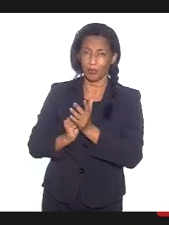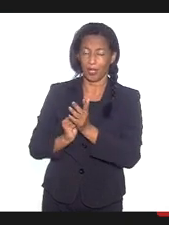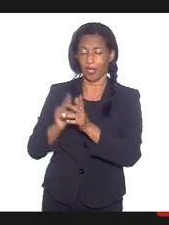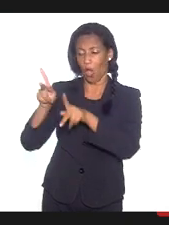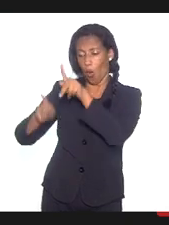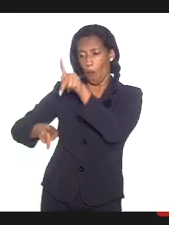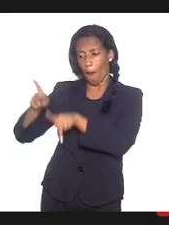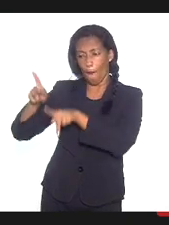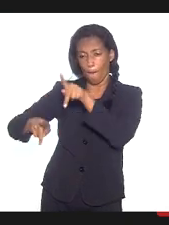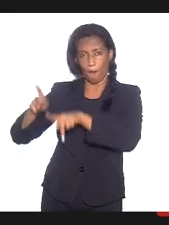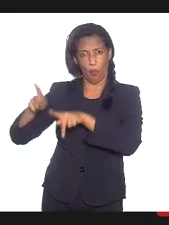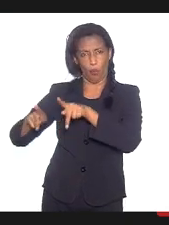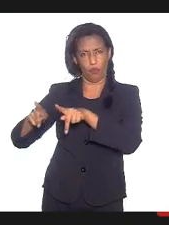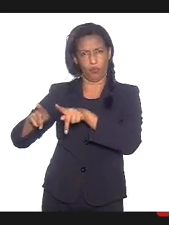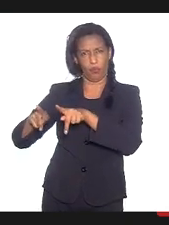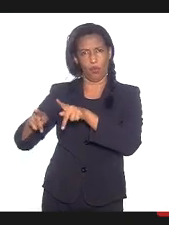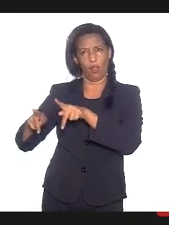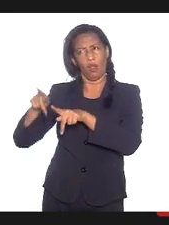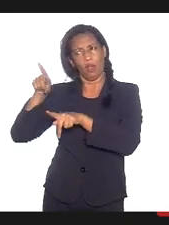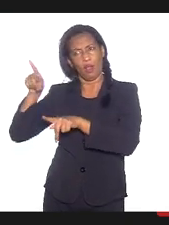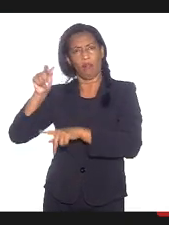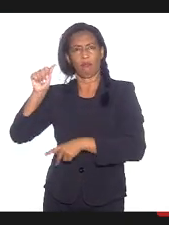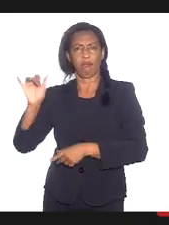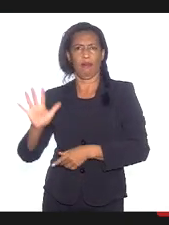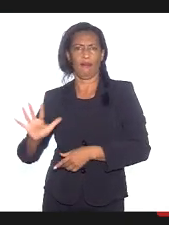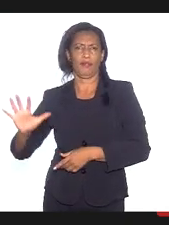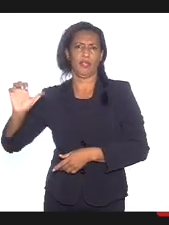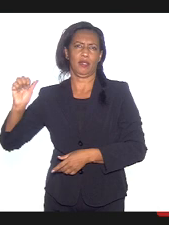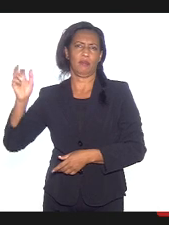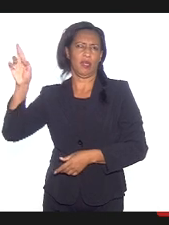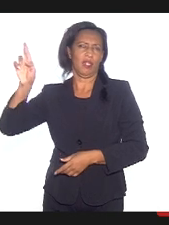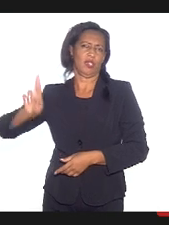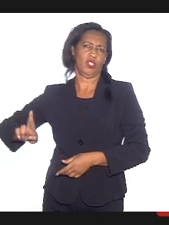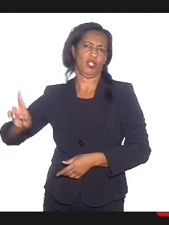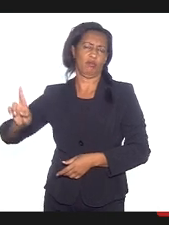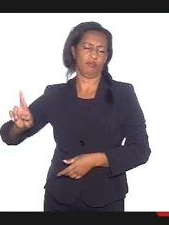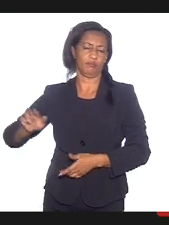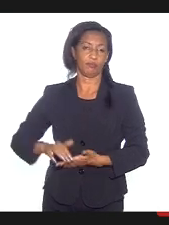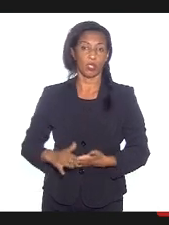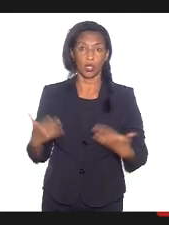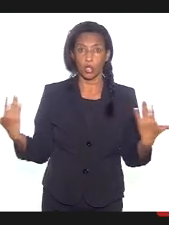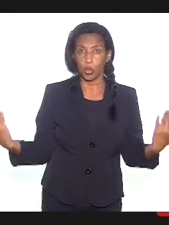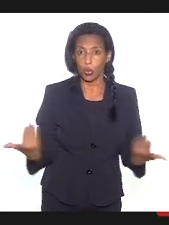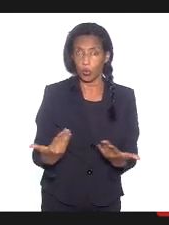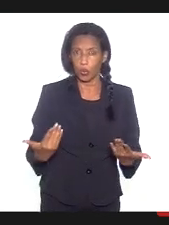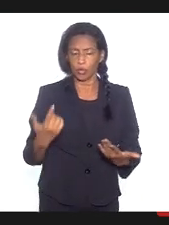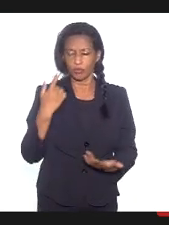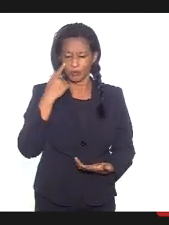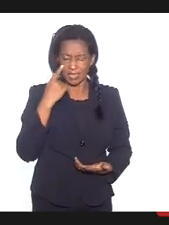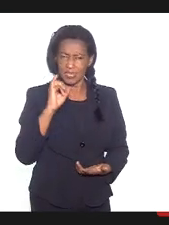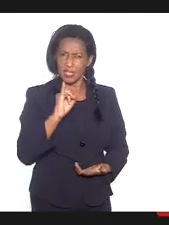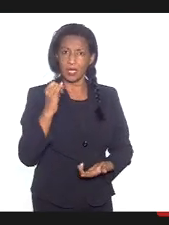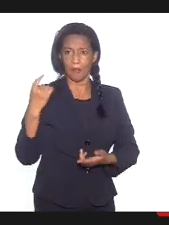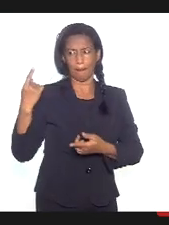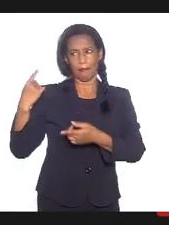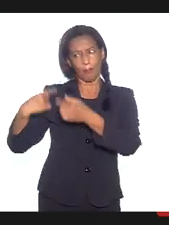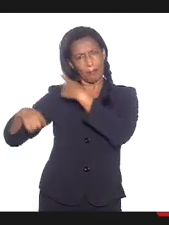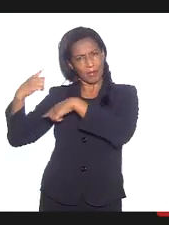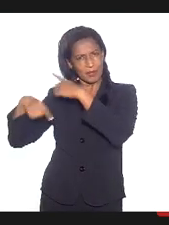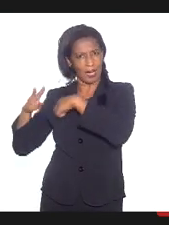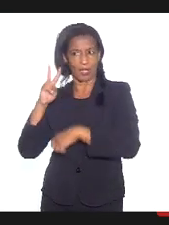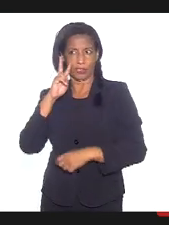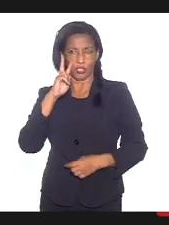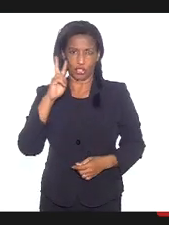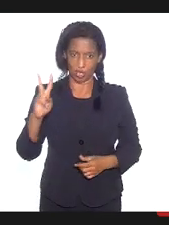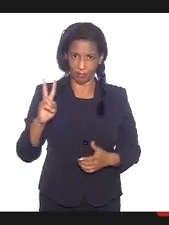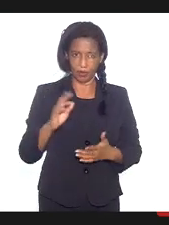de matriz africana. E hoje nós vemos, se no passado nós vimos, e aí já entra a parte do meu